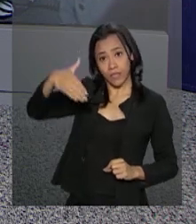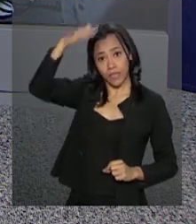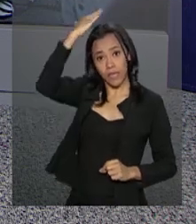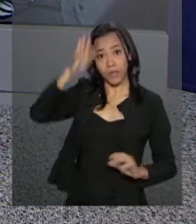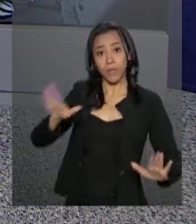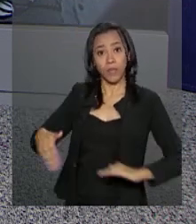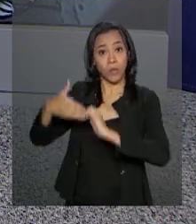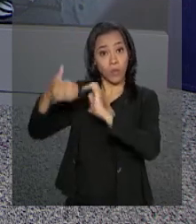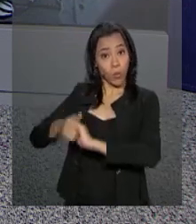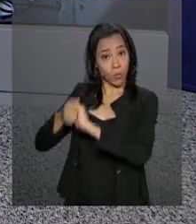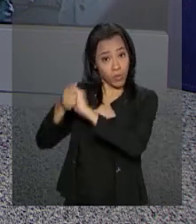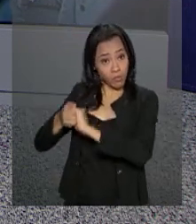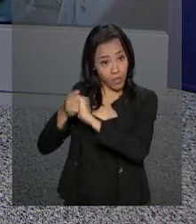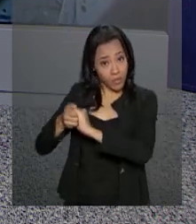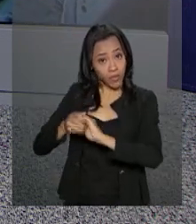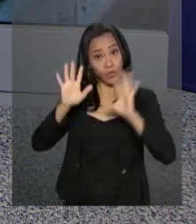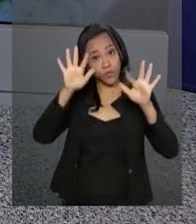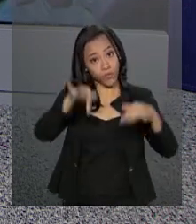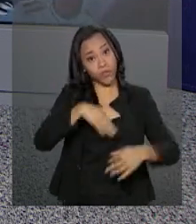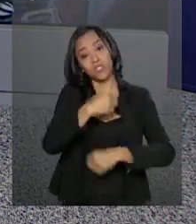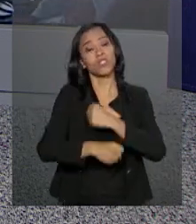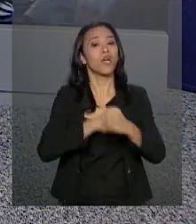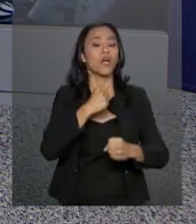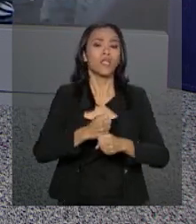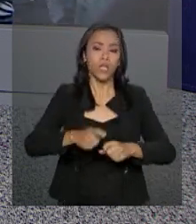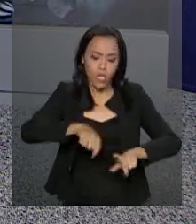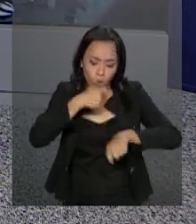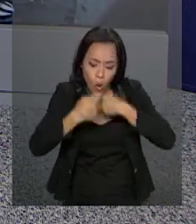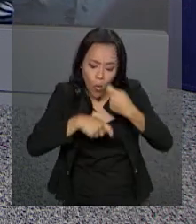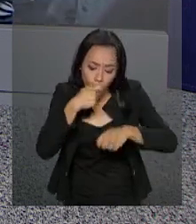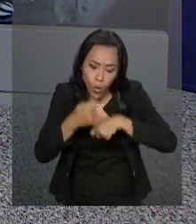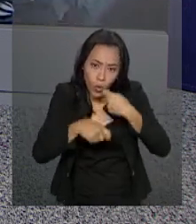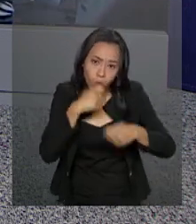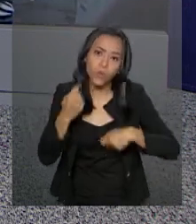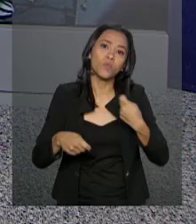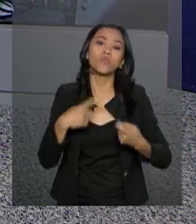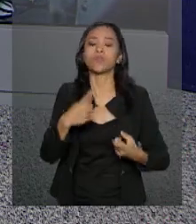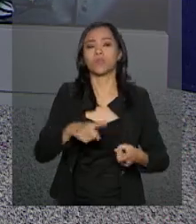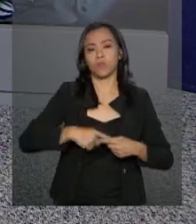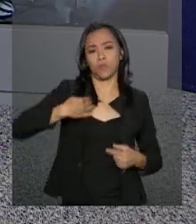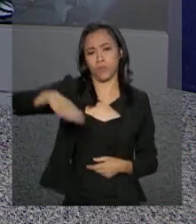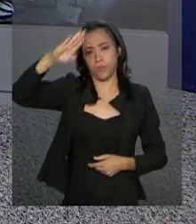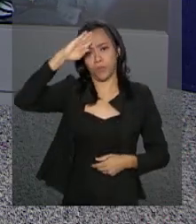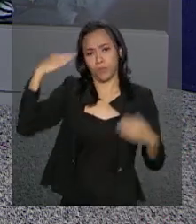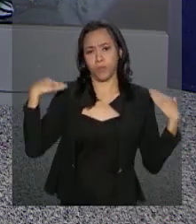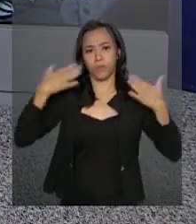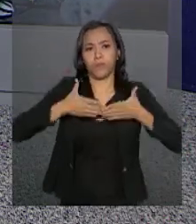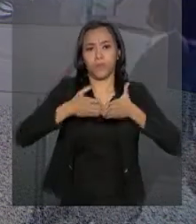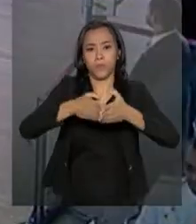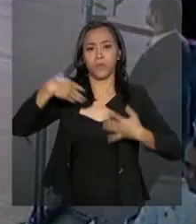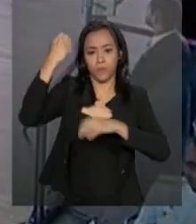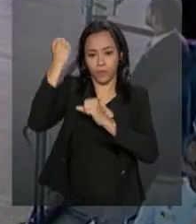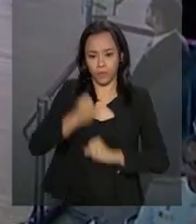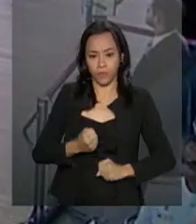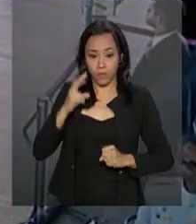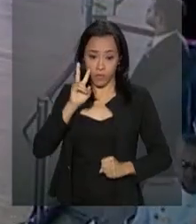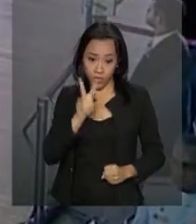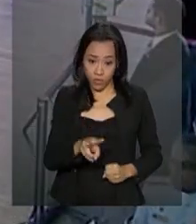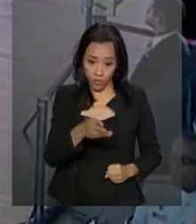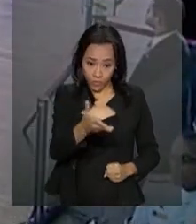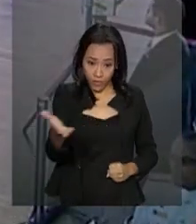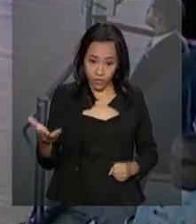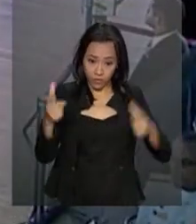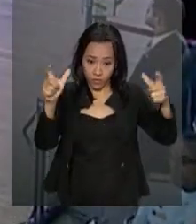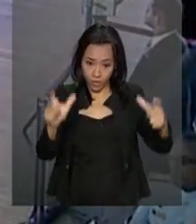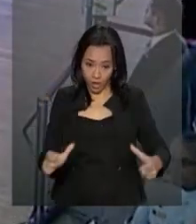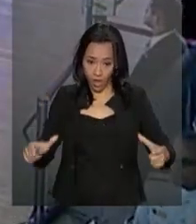de fim de ano e almoço oferecido pelo ministro da Defesa e os comandantes da Marinha, do Exército e da Aeronáutica. A gente já pode ver imagens ao vivo